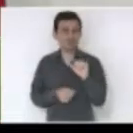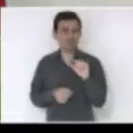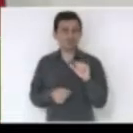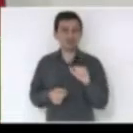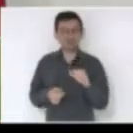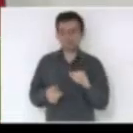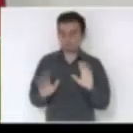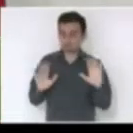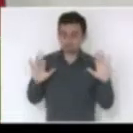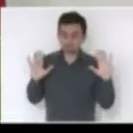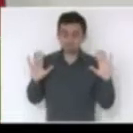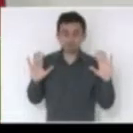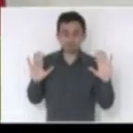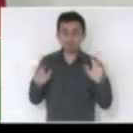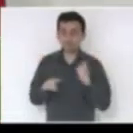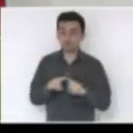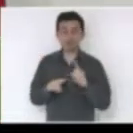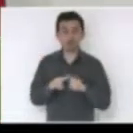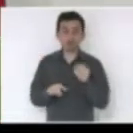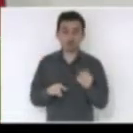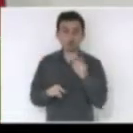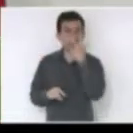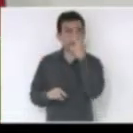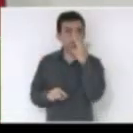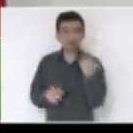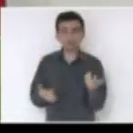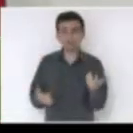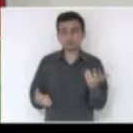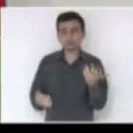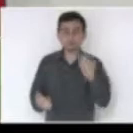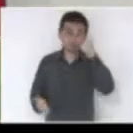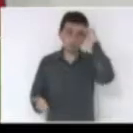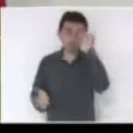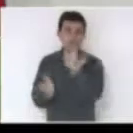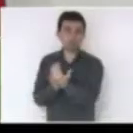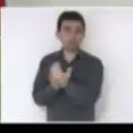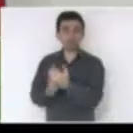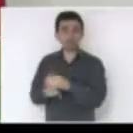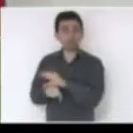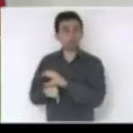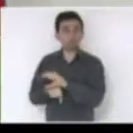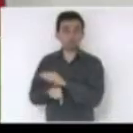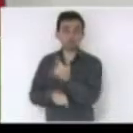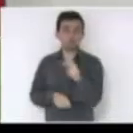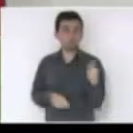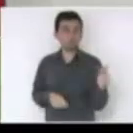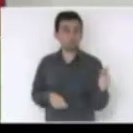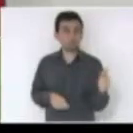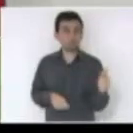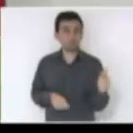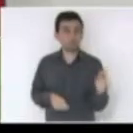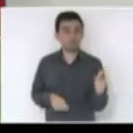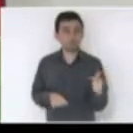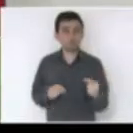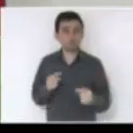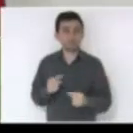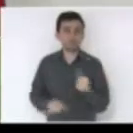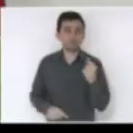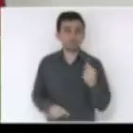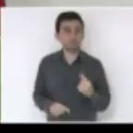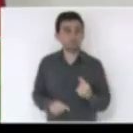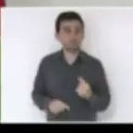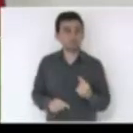Porque aqui, há um absoluto descumprimento à Constituição. Absoluto descumprimento